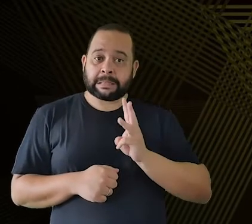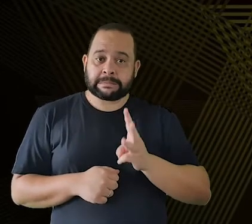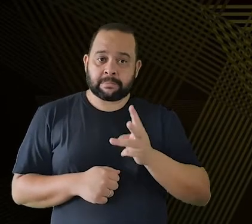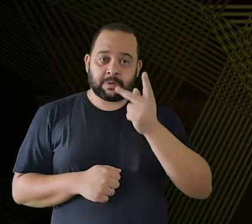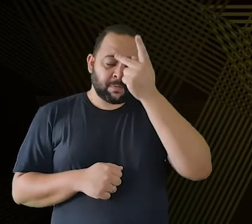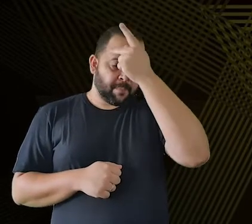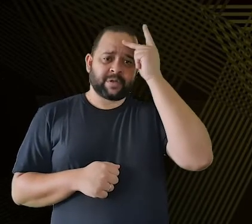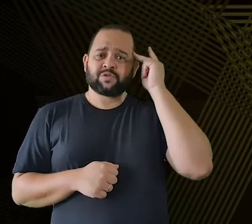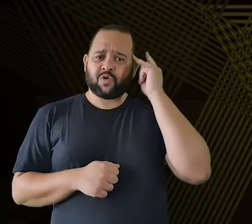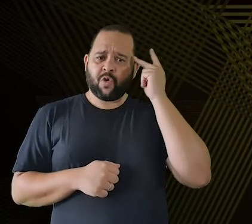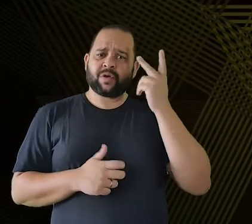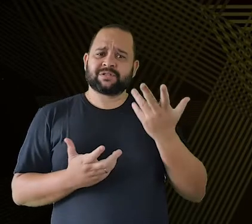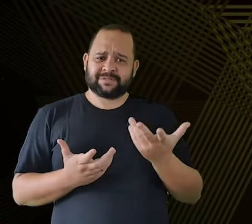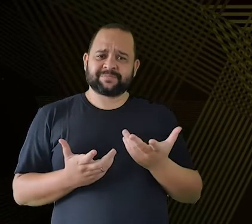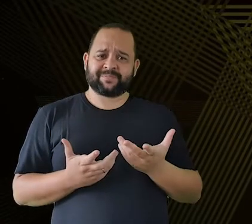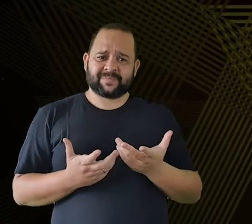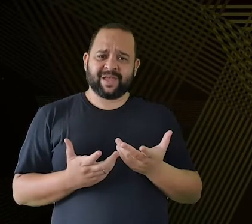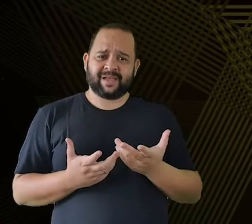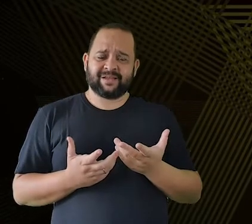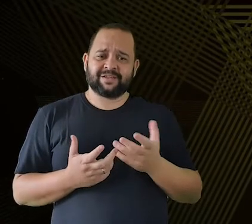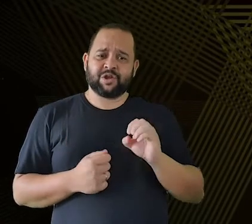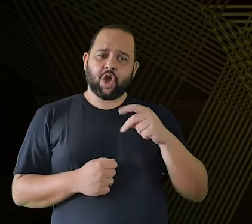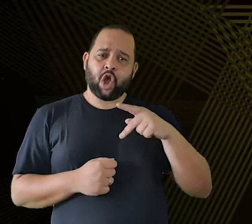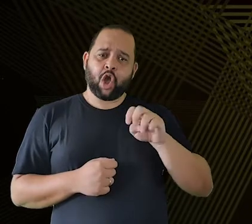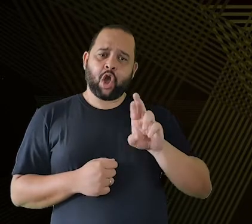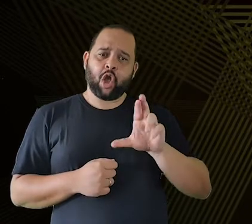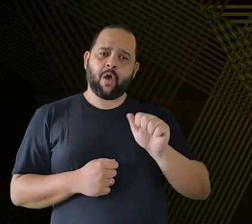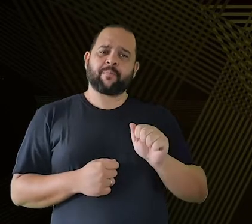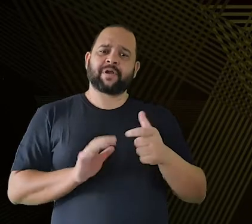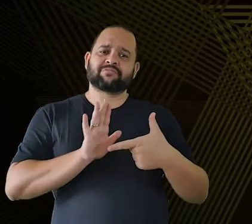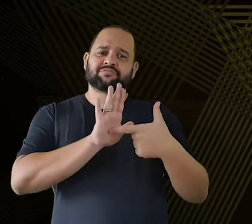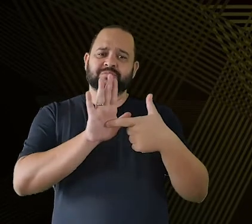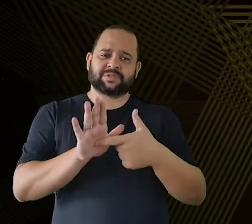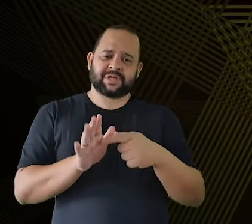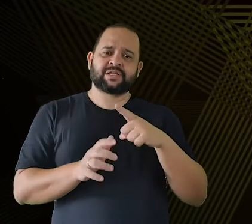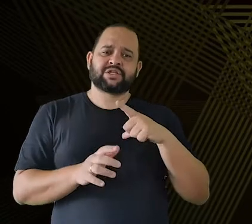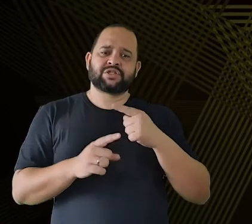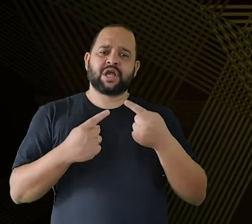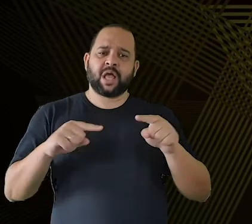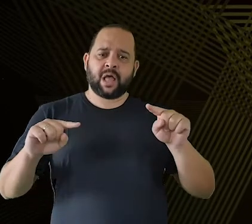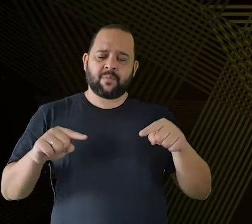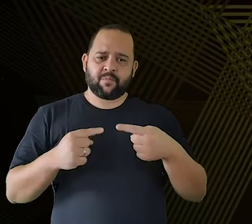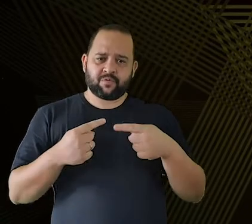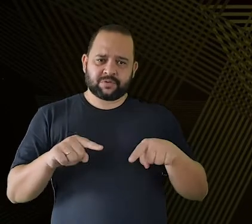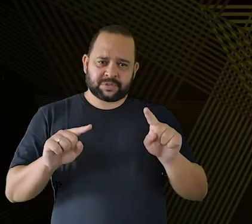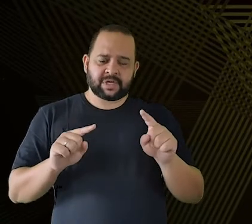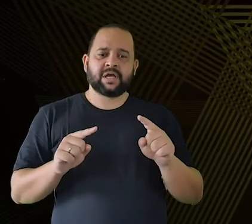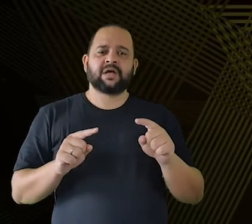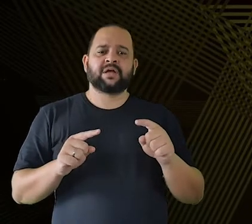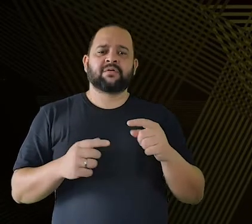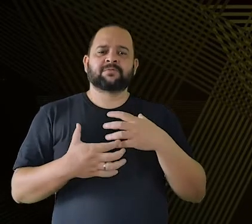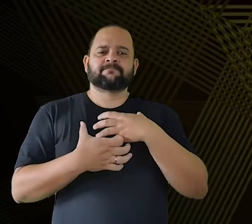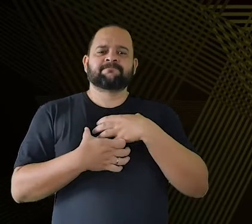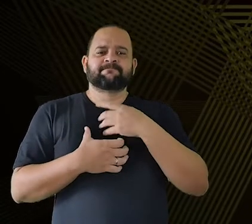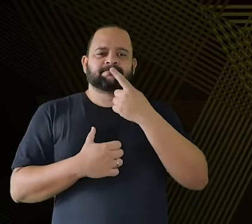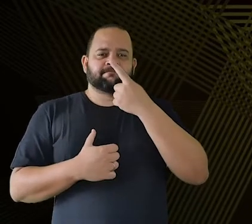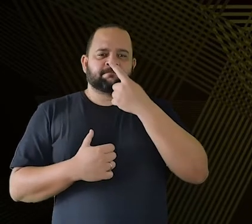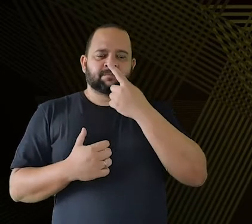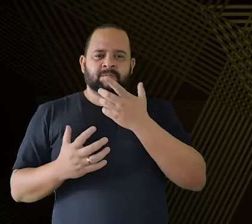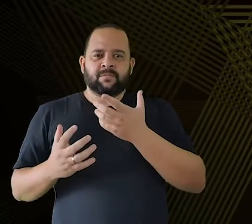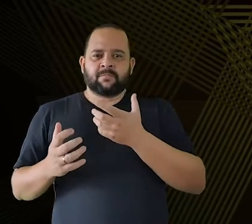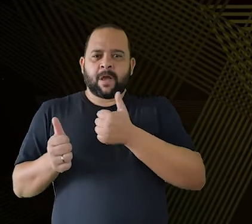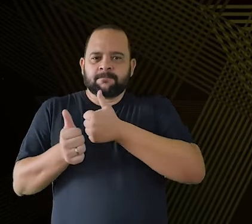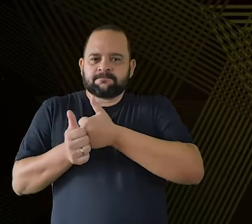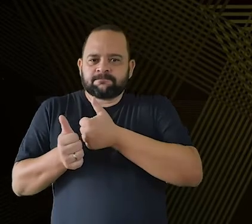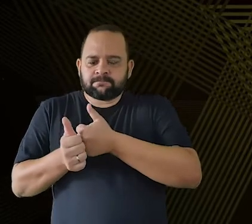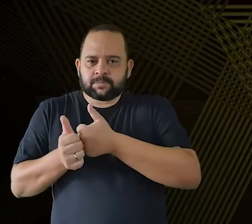orquestras tocando sinfonias, óperas lá. E a gente tem a música de câmara com a música mais intimista, com a música mais